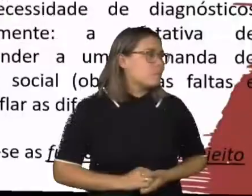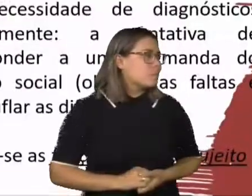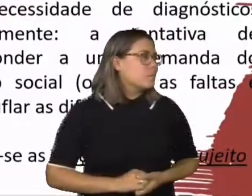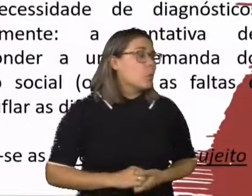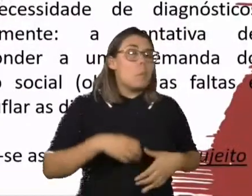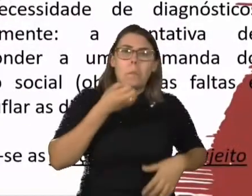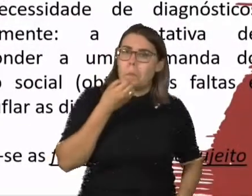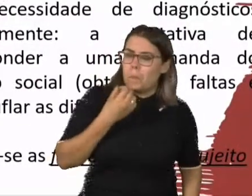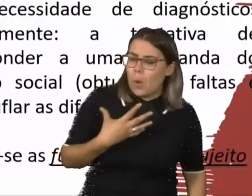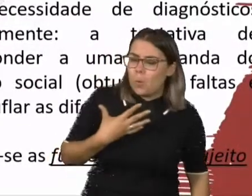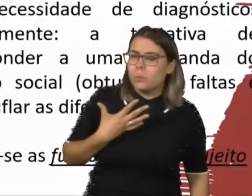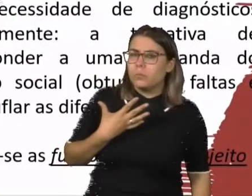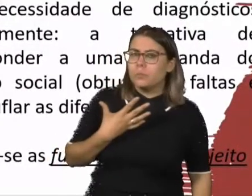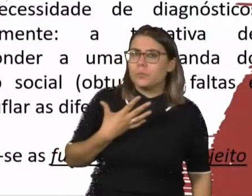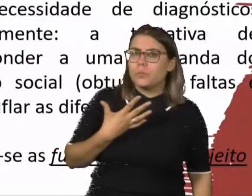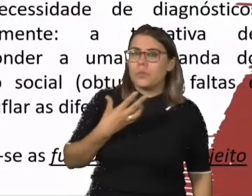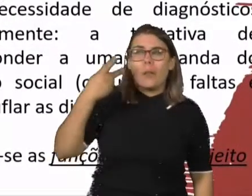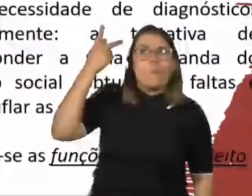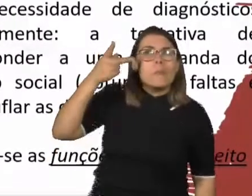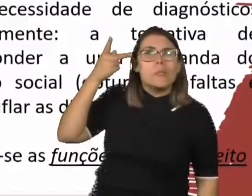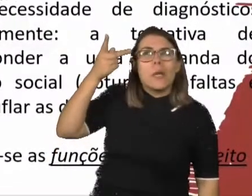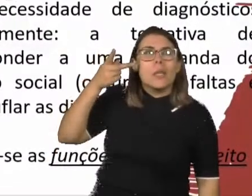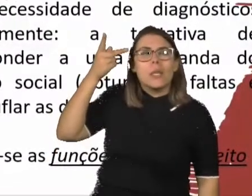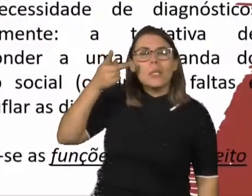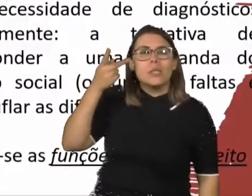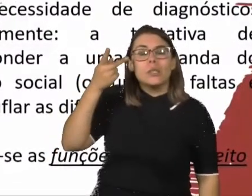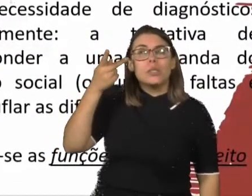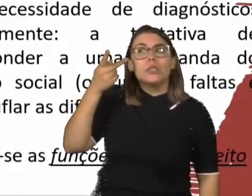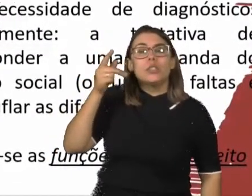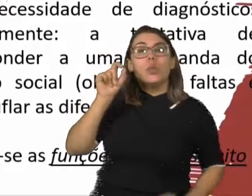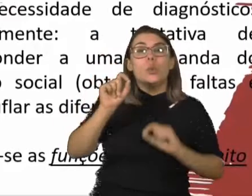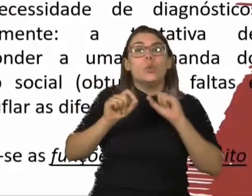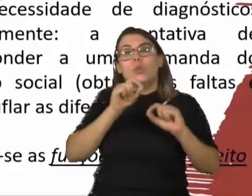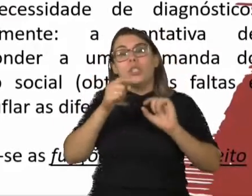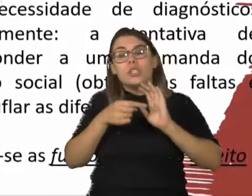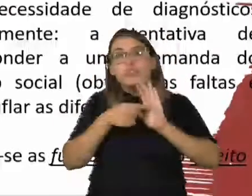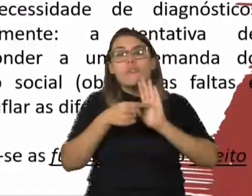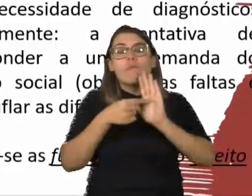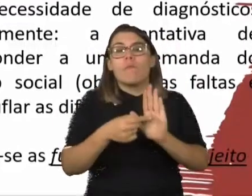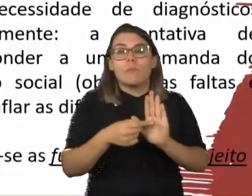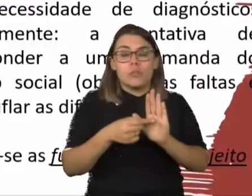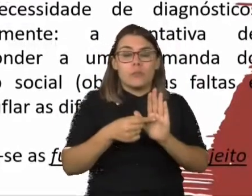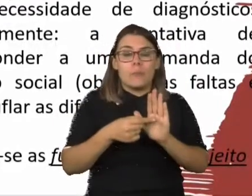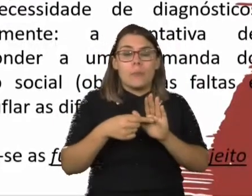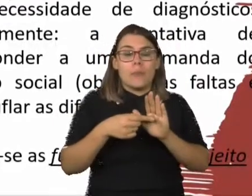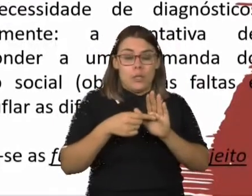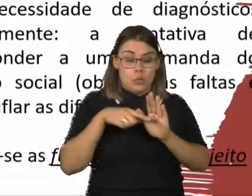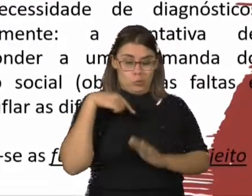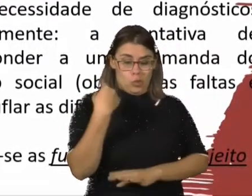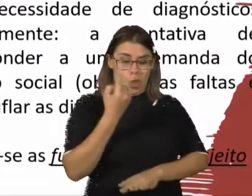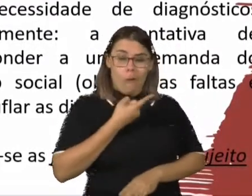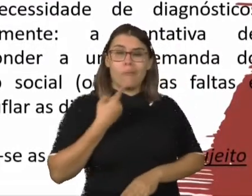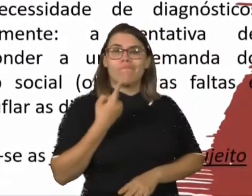Bom, dentro da psicanálise, nós temos uma outra perspectiva, nós estamos no avesso dos especialistas, porque